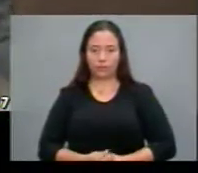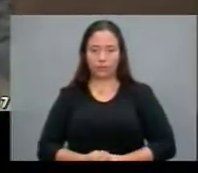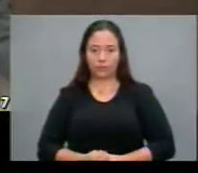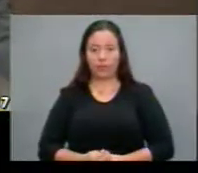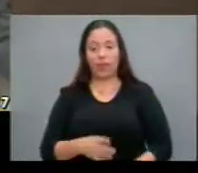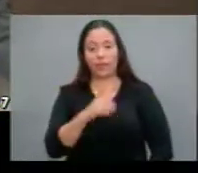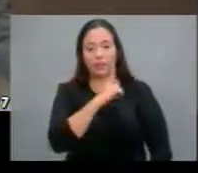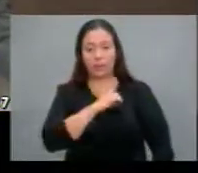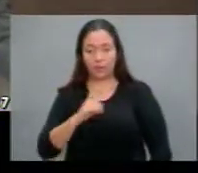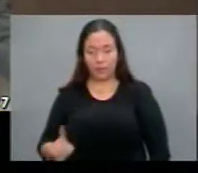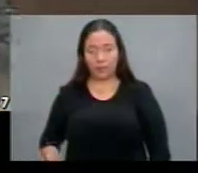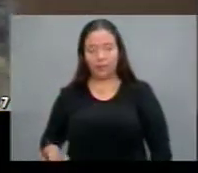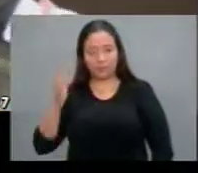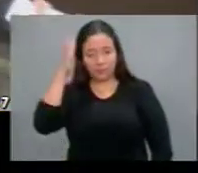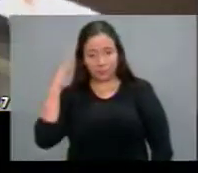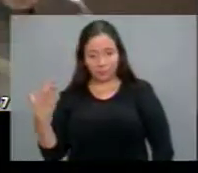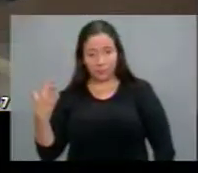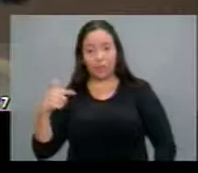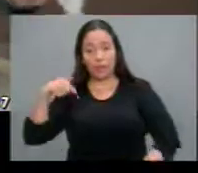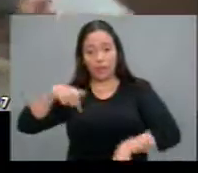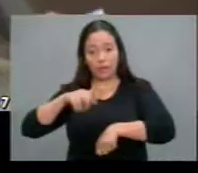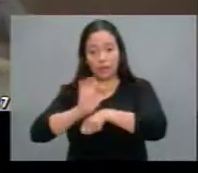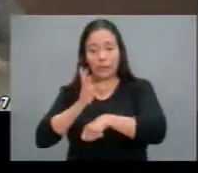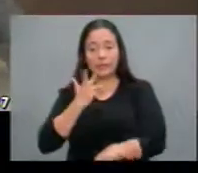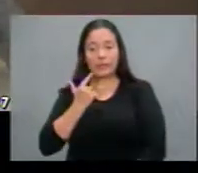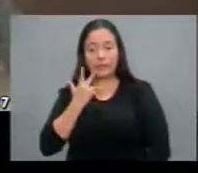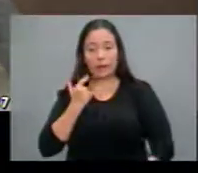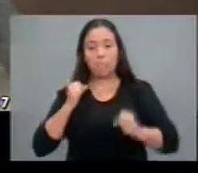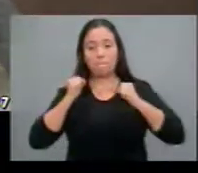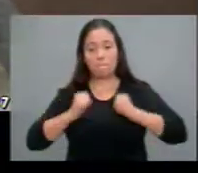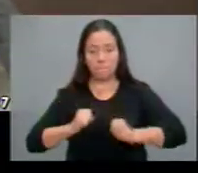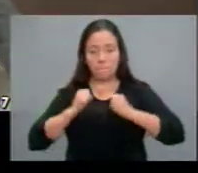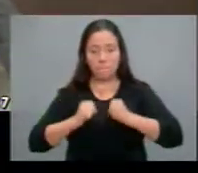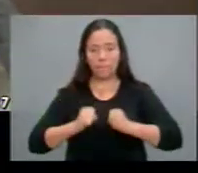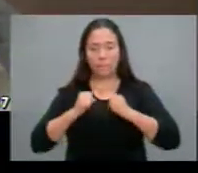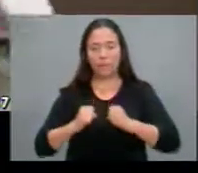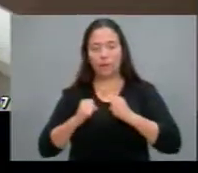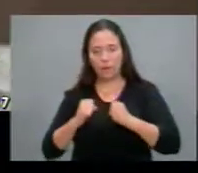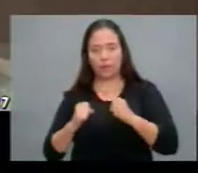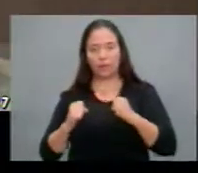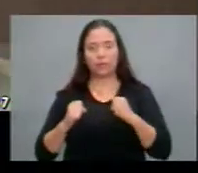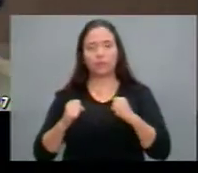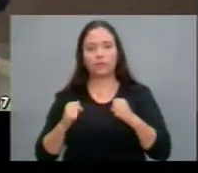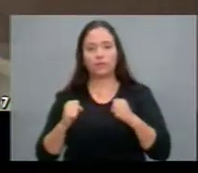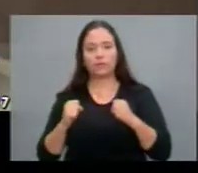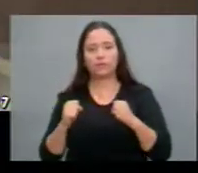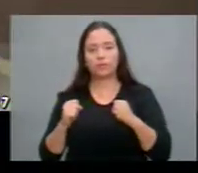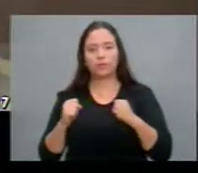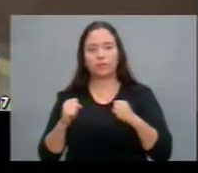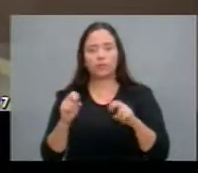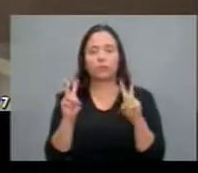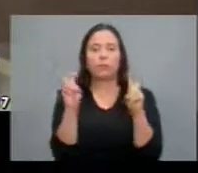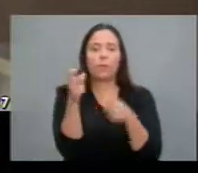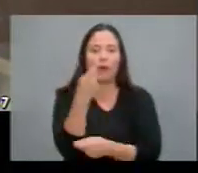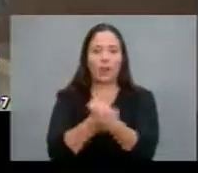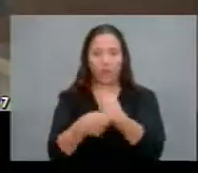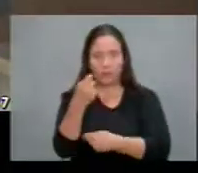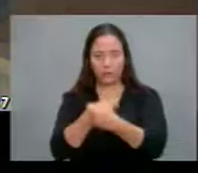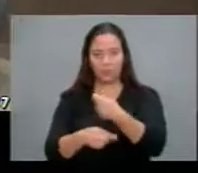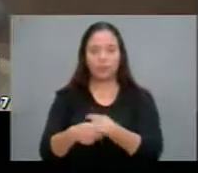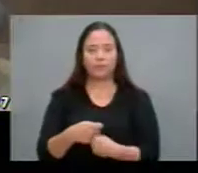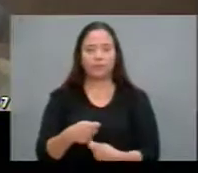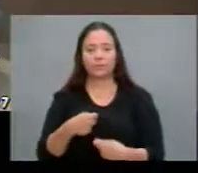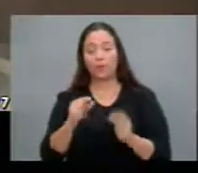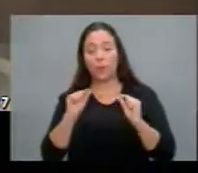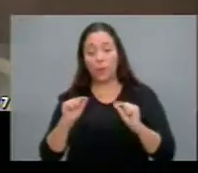deputada Augusta, o Estado, ele pode se utilizar de instrumentos de indução econômica. O que